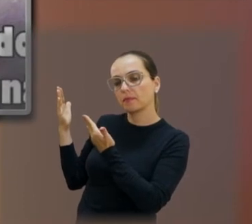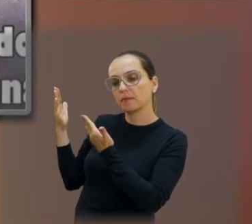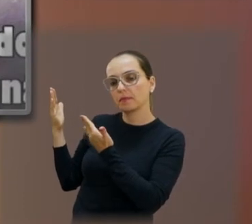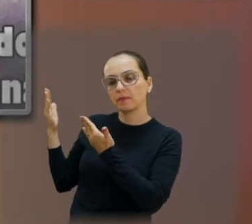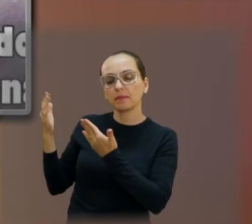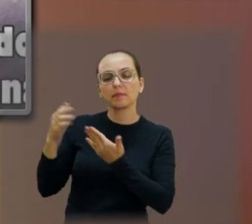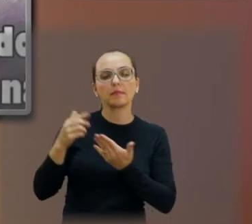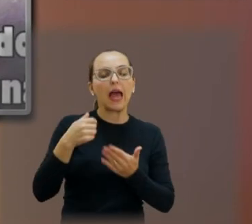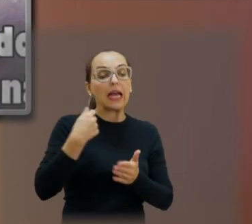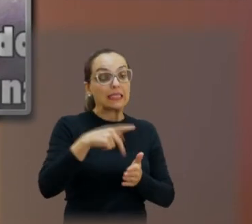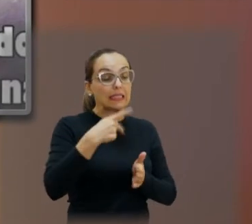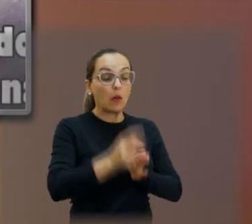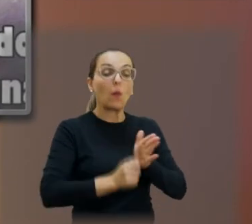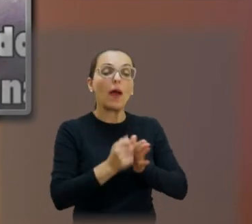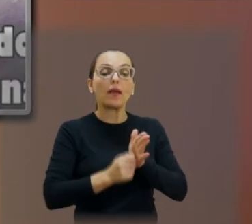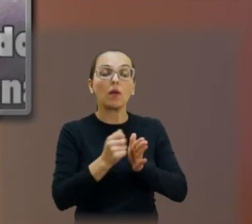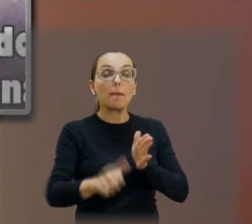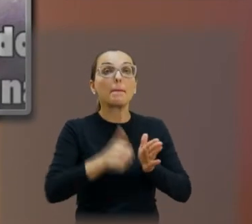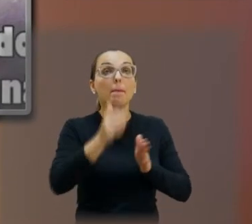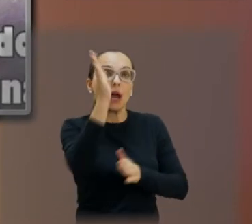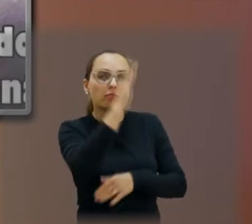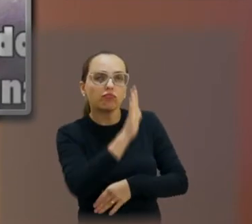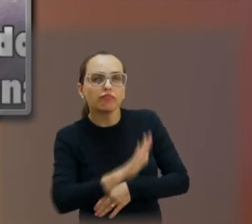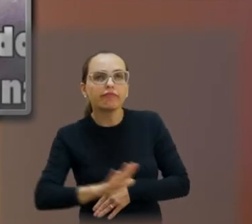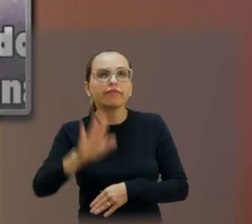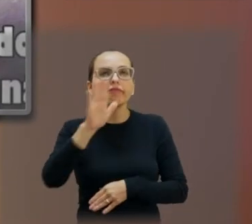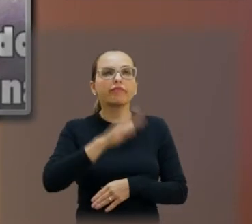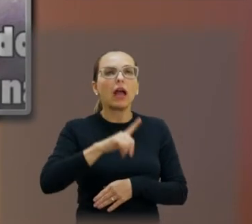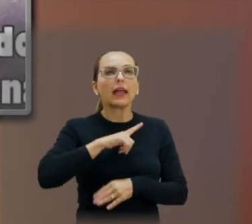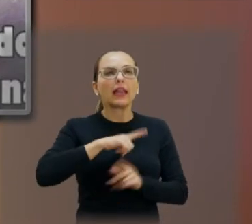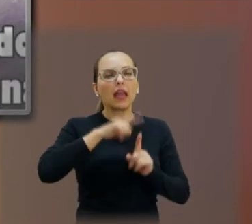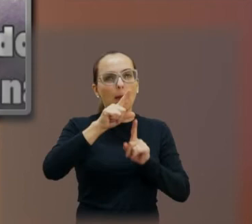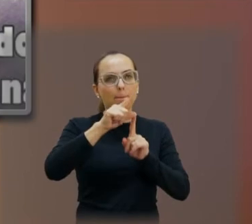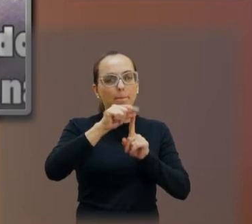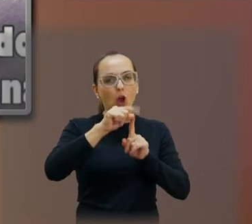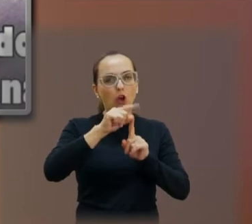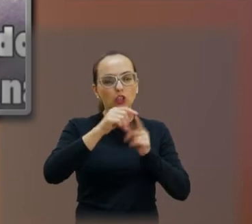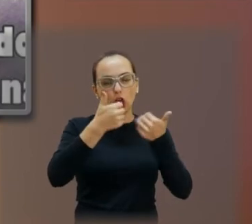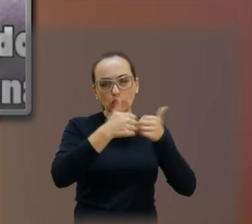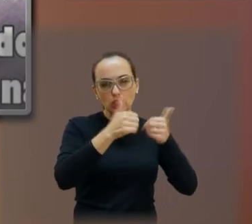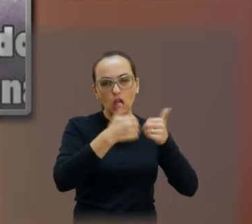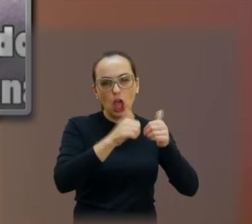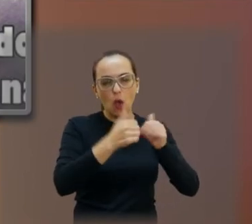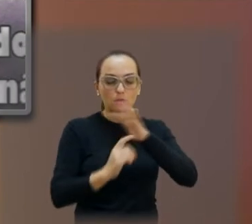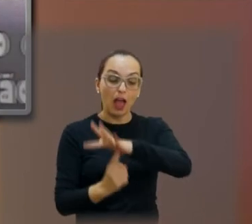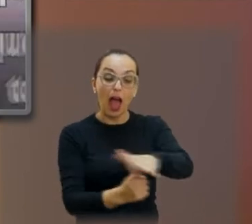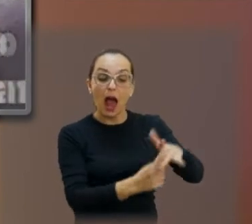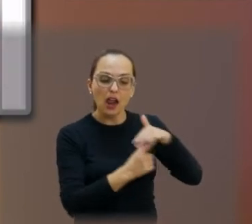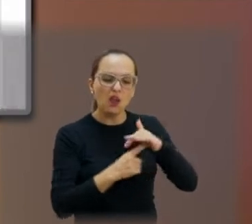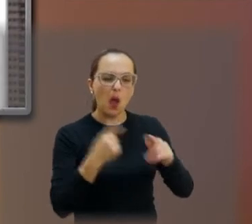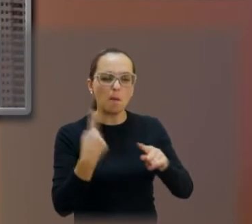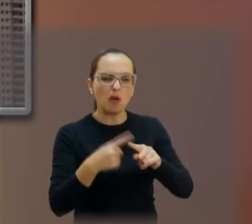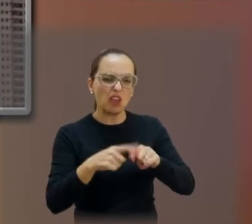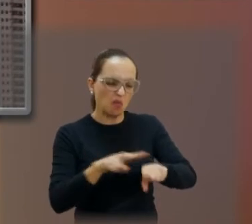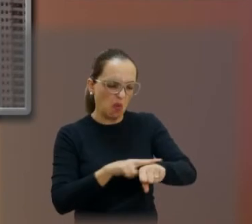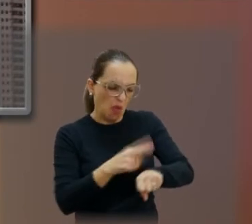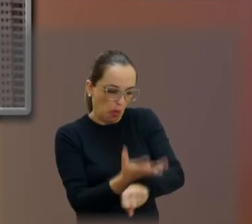ecológico de tanto mato que tem pelas ruas e pelos terrenos da cidade. Próxima foto, por favor.